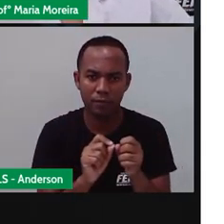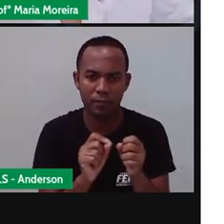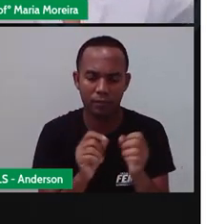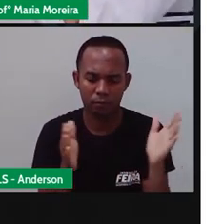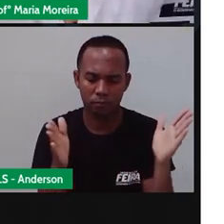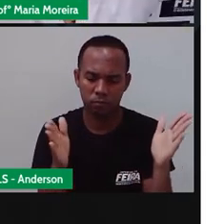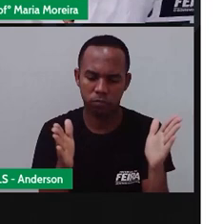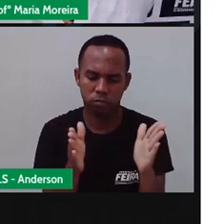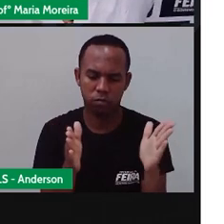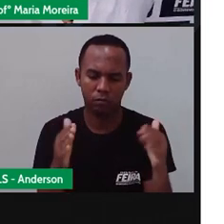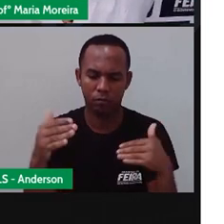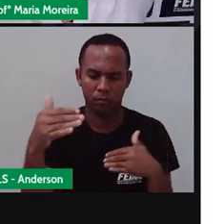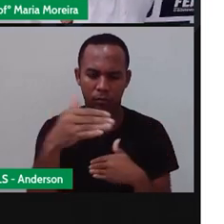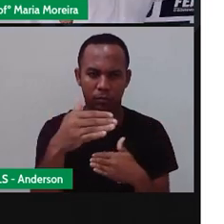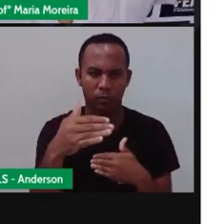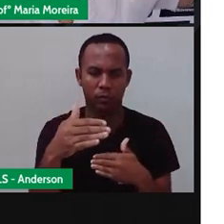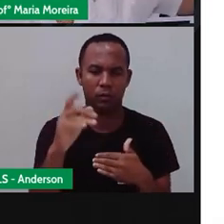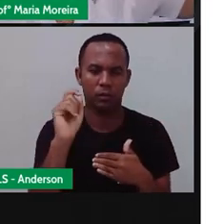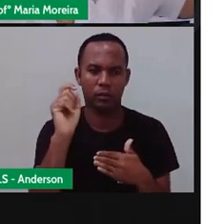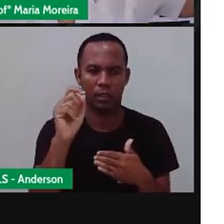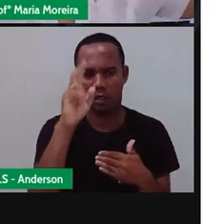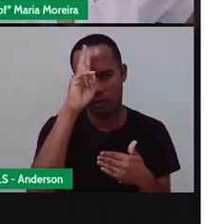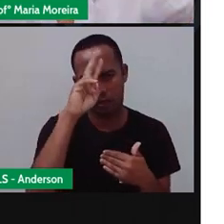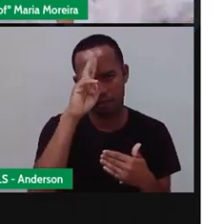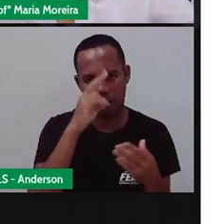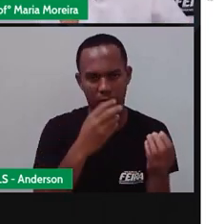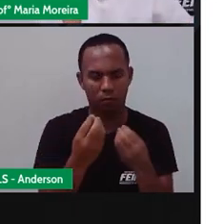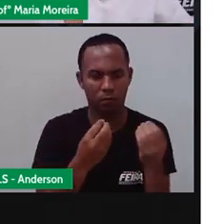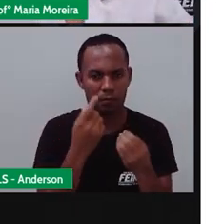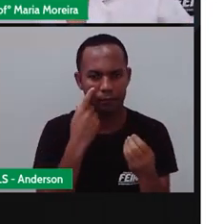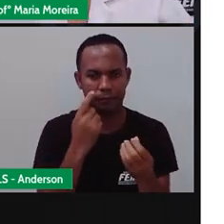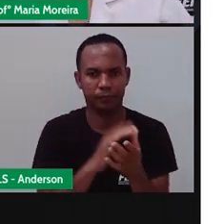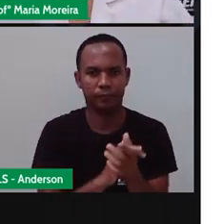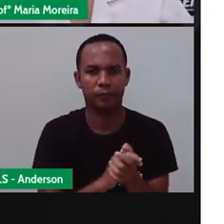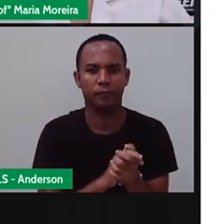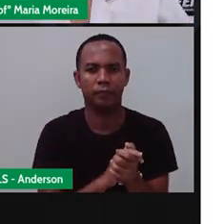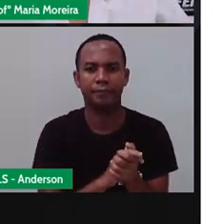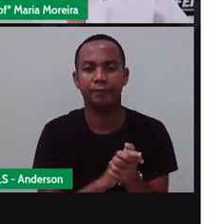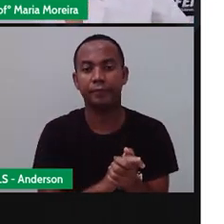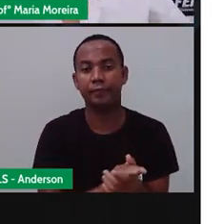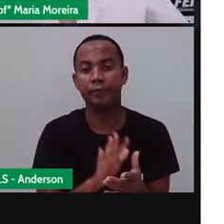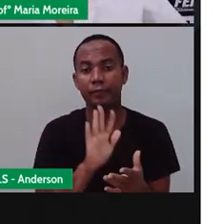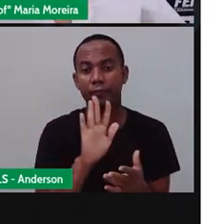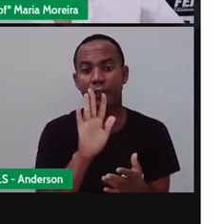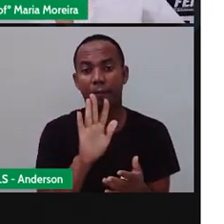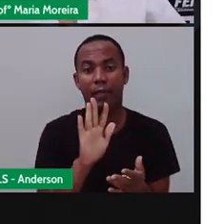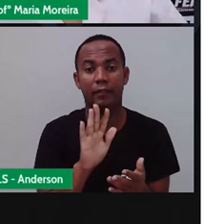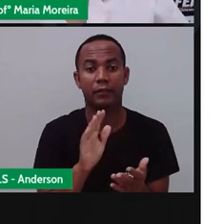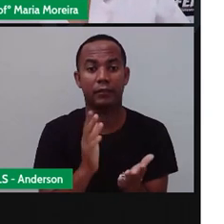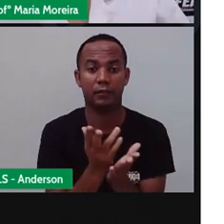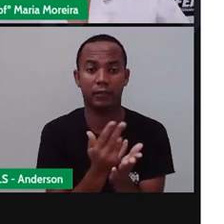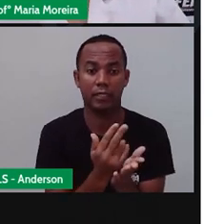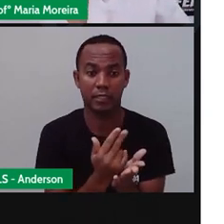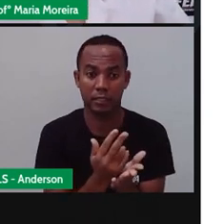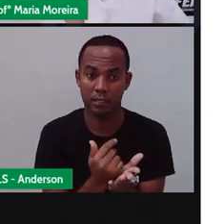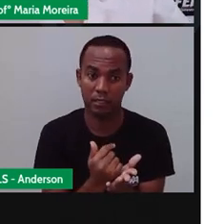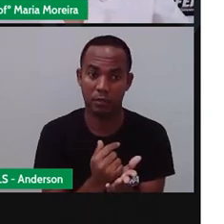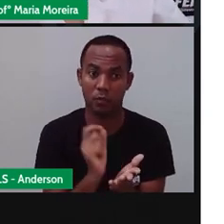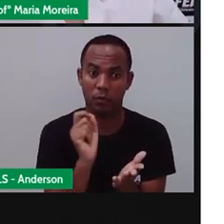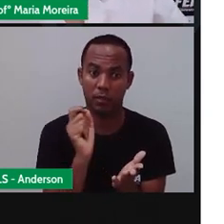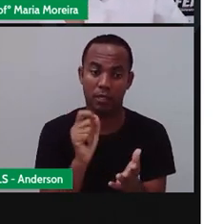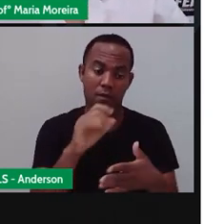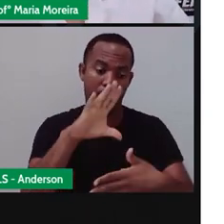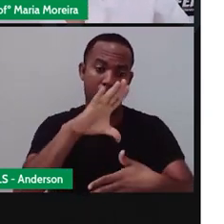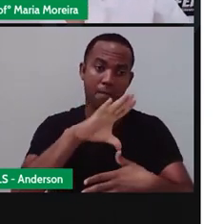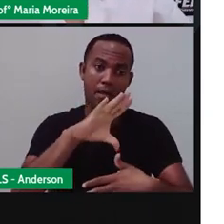Lembrando que vocês precisam fazer o quê? Olhar de cima. Bom, mais do que simplesmente um desenho ou uma imagem, os